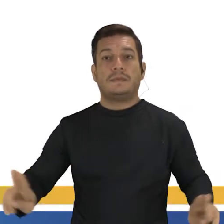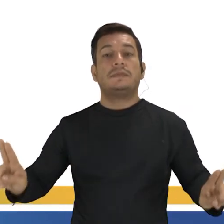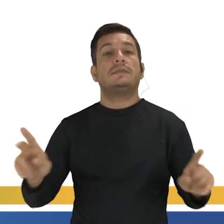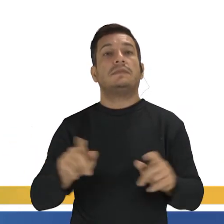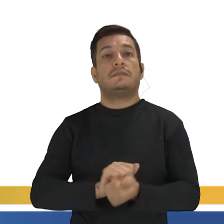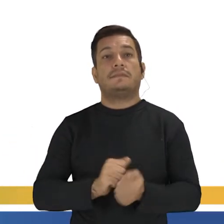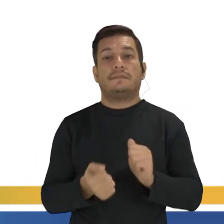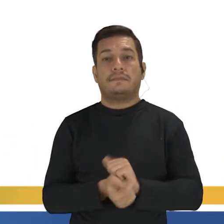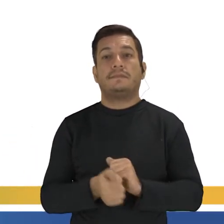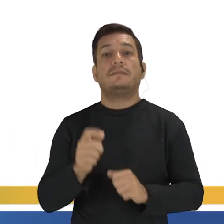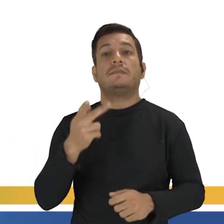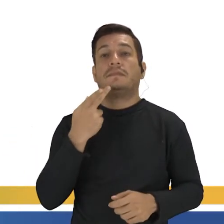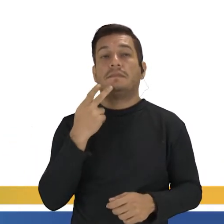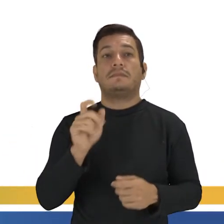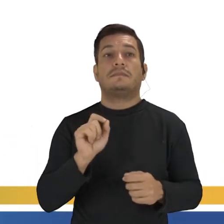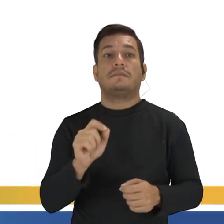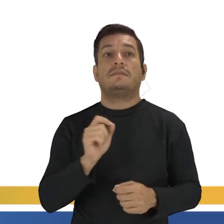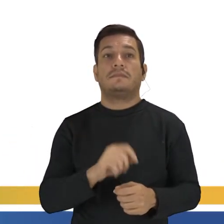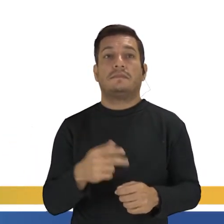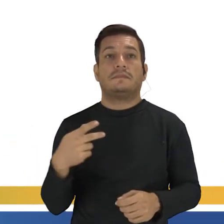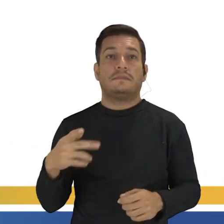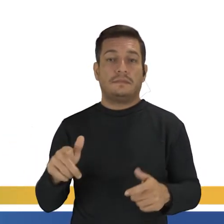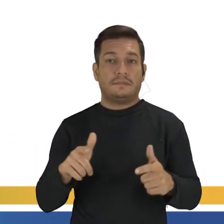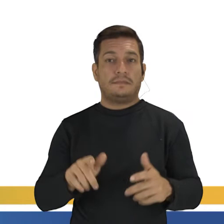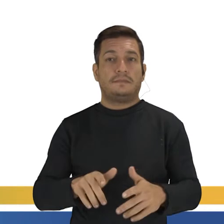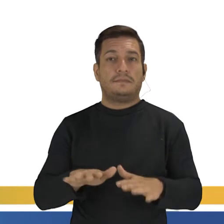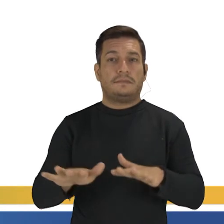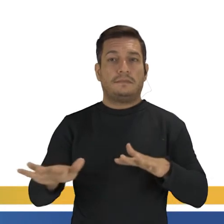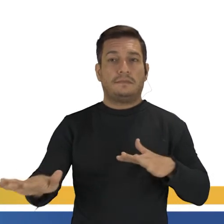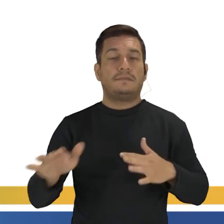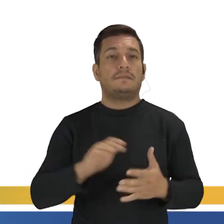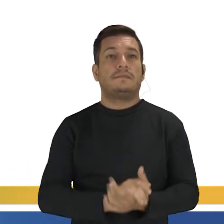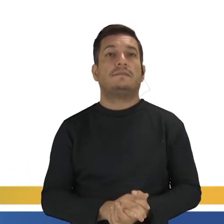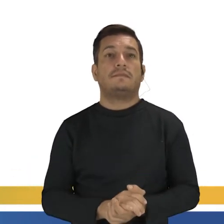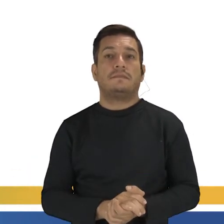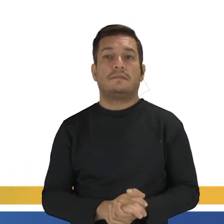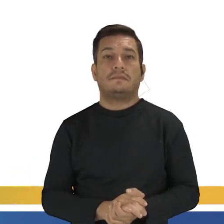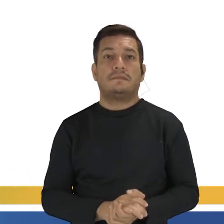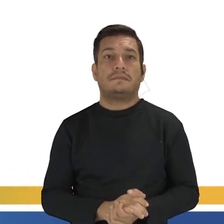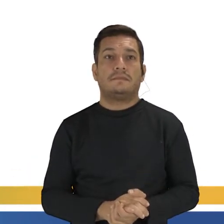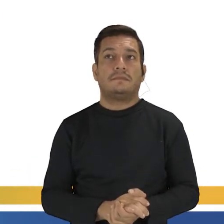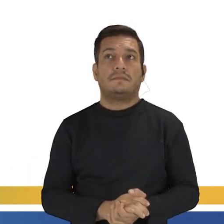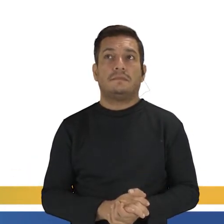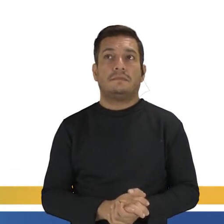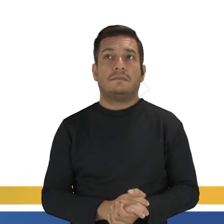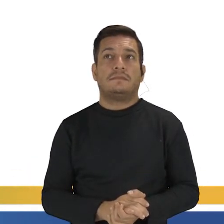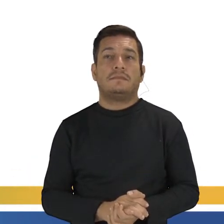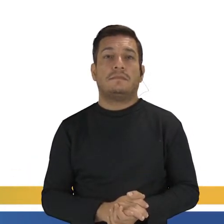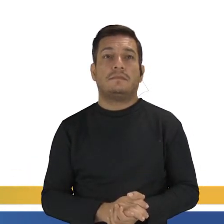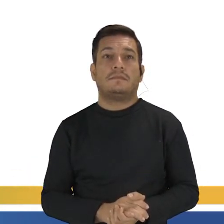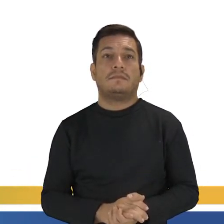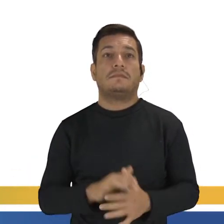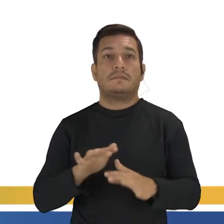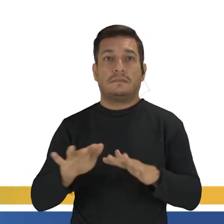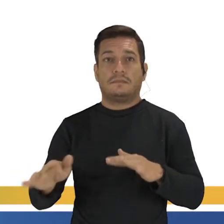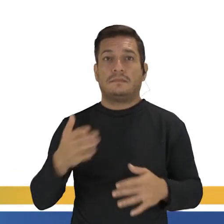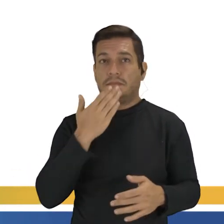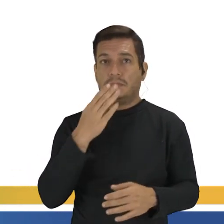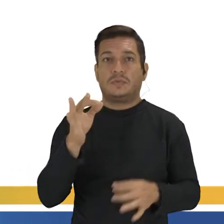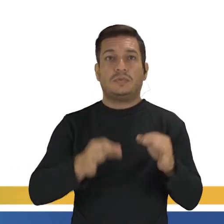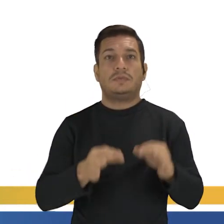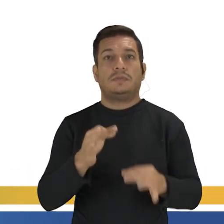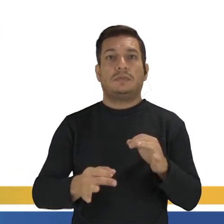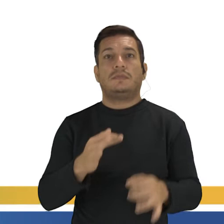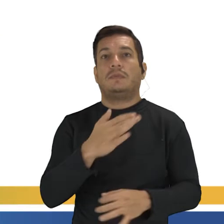adaptado, que fala sobre essas questões desses protestos, né? Vamos lá. Eu vou meio que resumir, tá? Os protestos